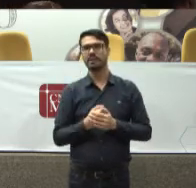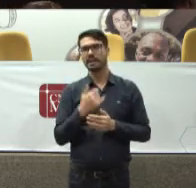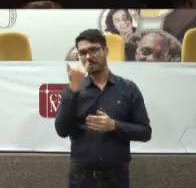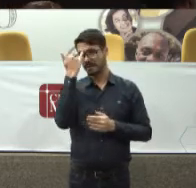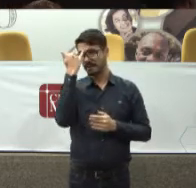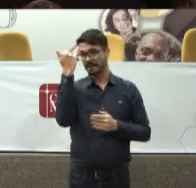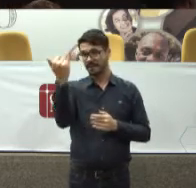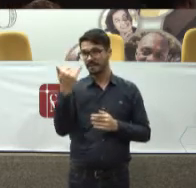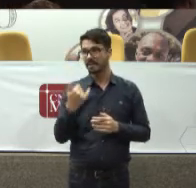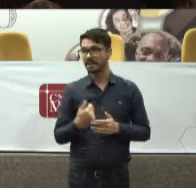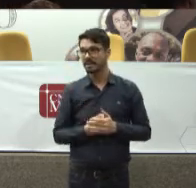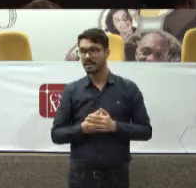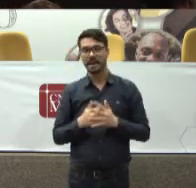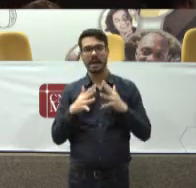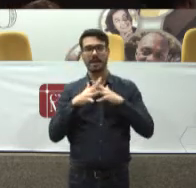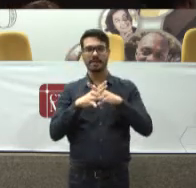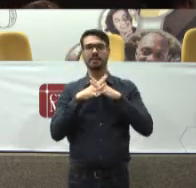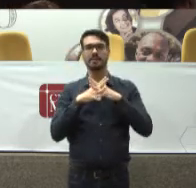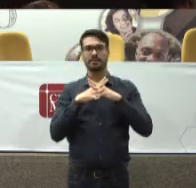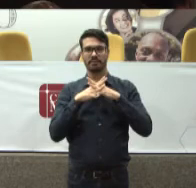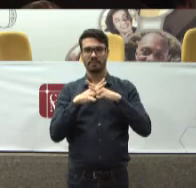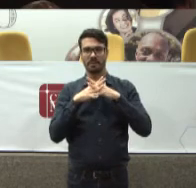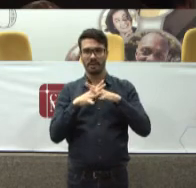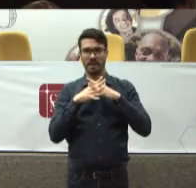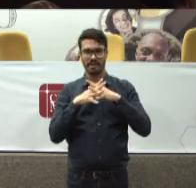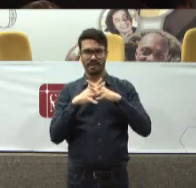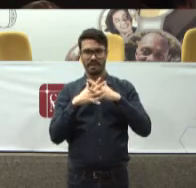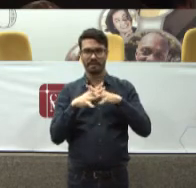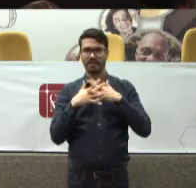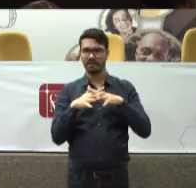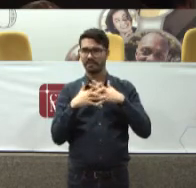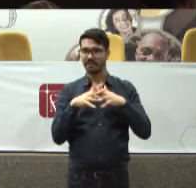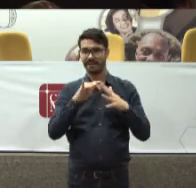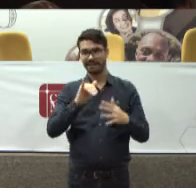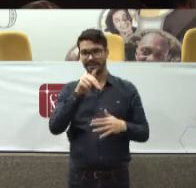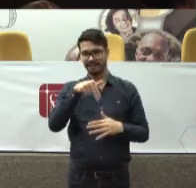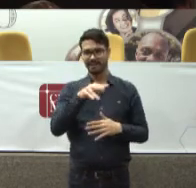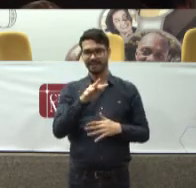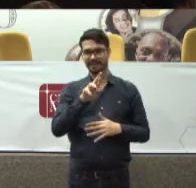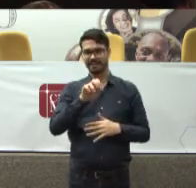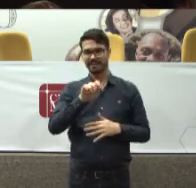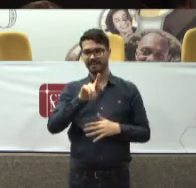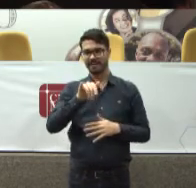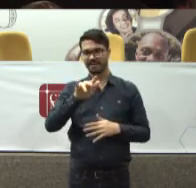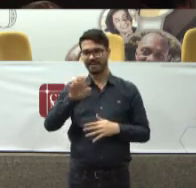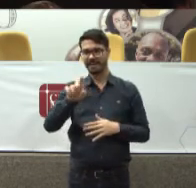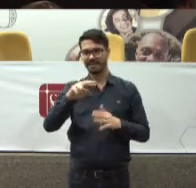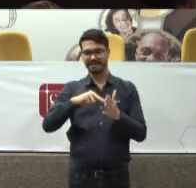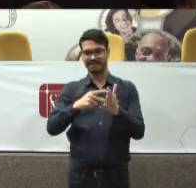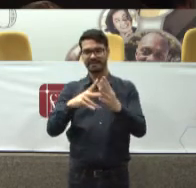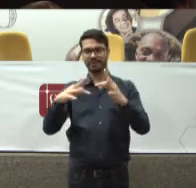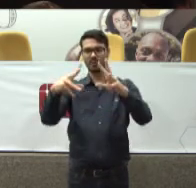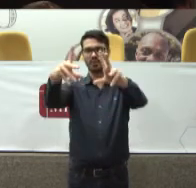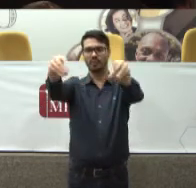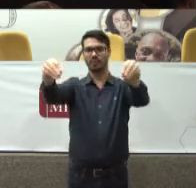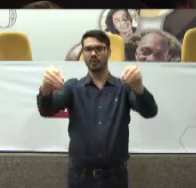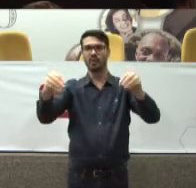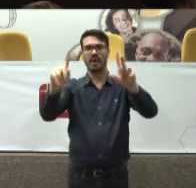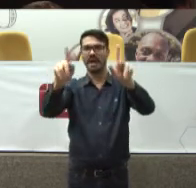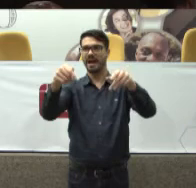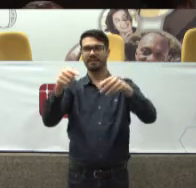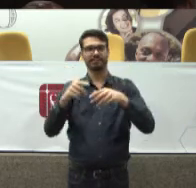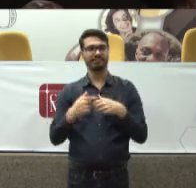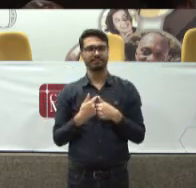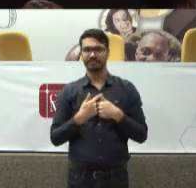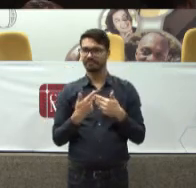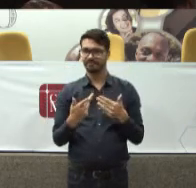ideia Equivocada De que Integralidade É o que é o todo É o que é universal